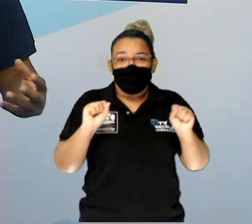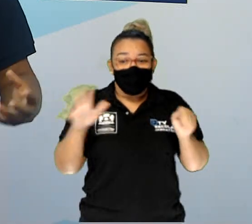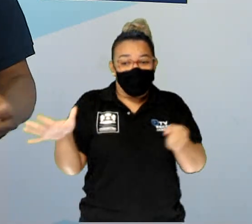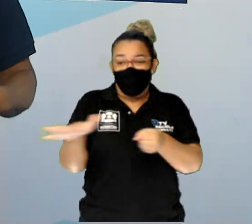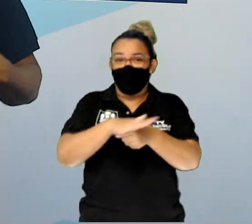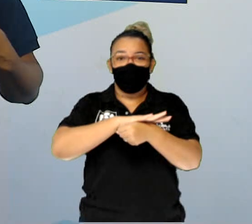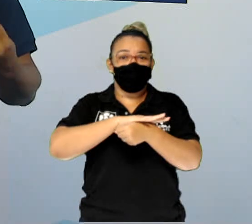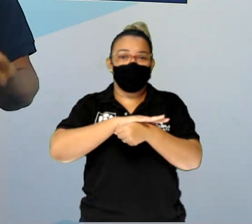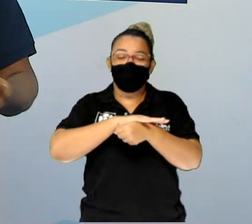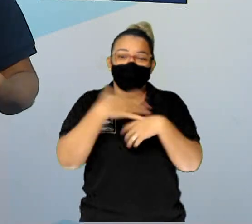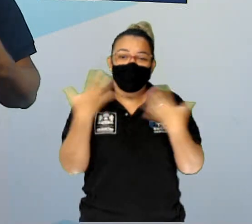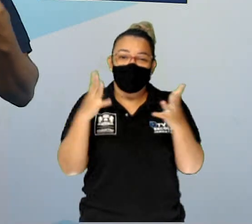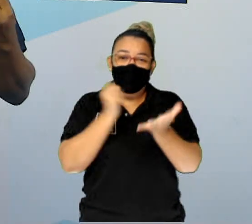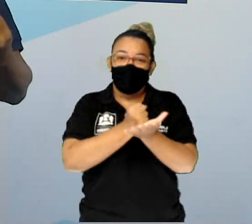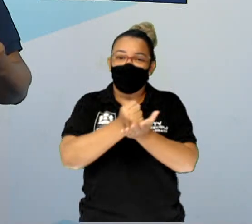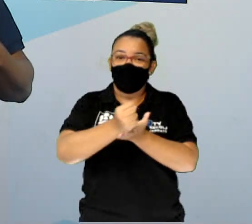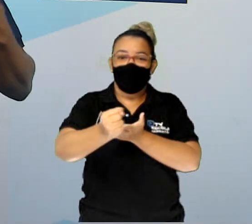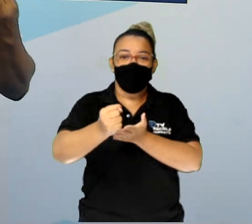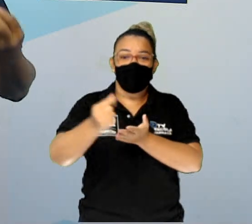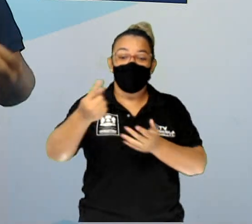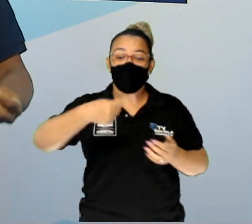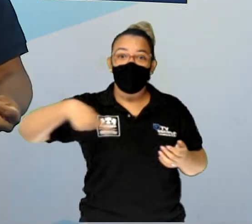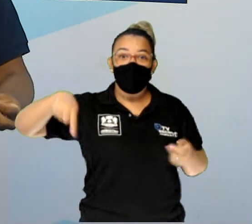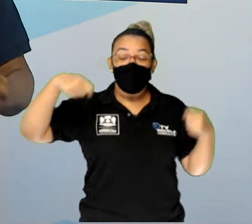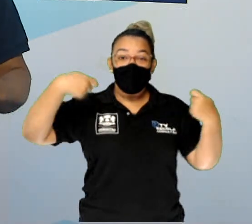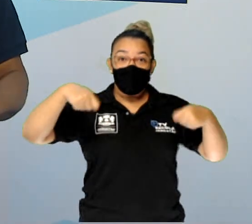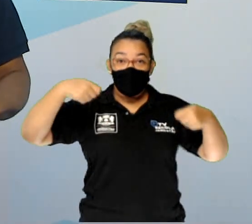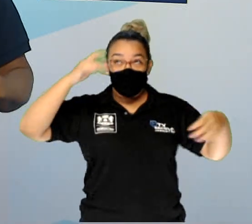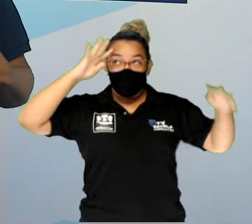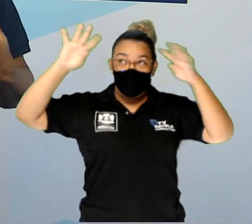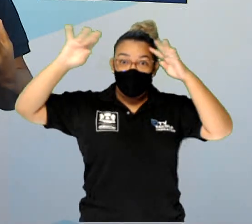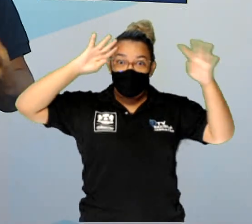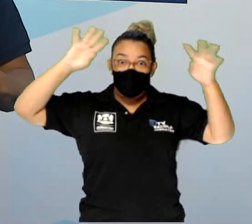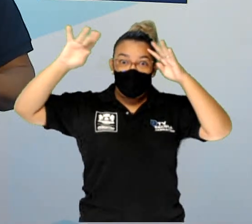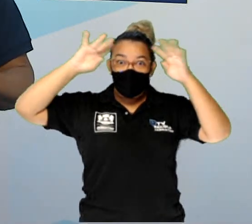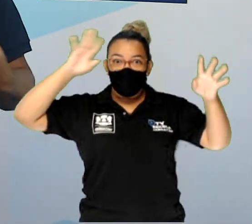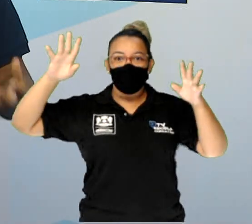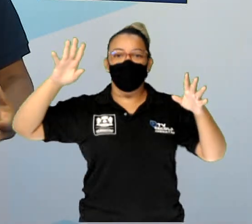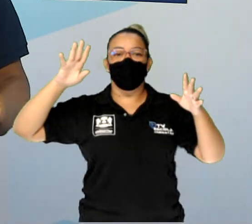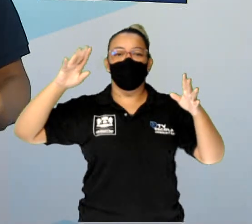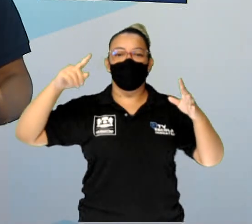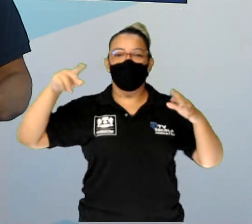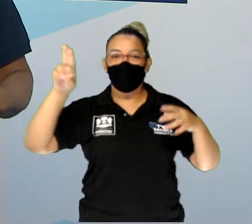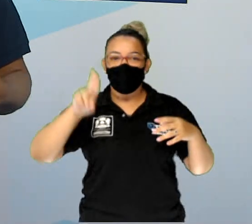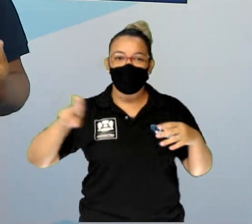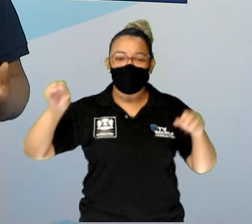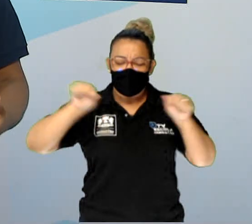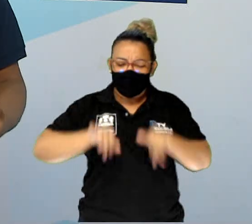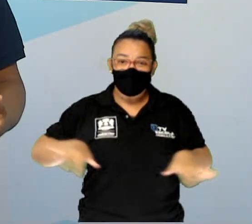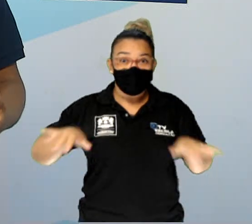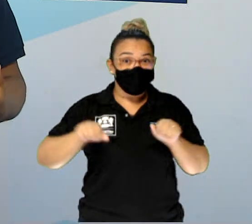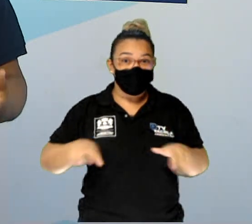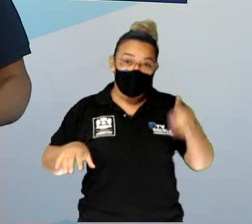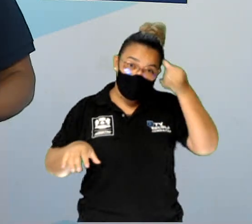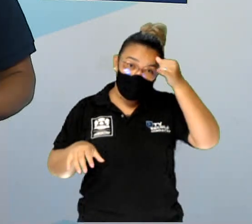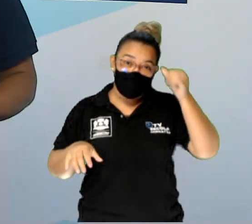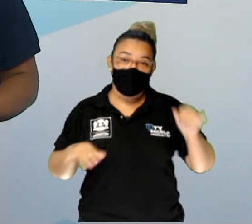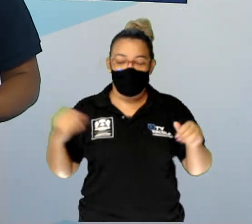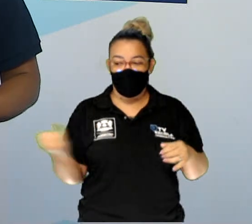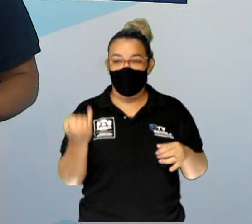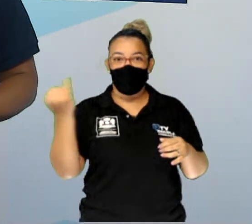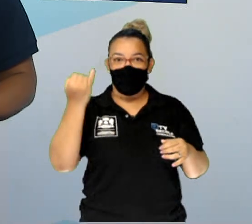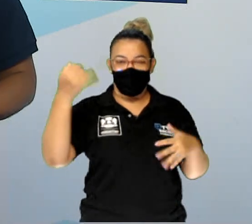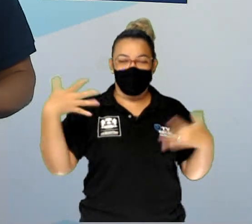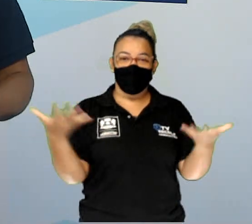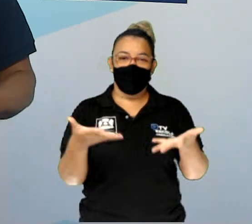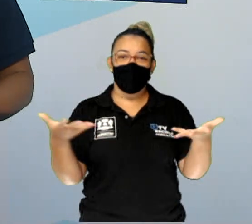Então, pensar no consumo consciente é de imensa importância para os nossos